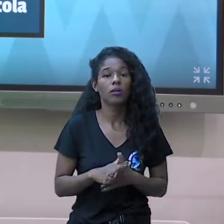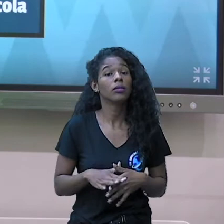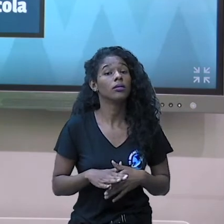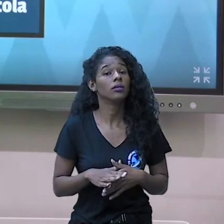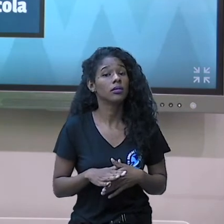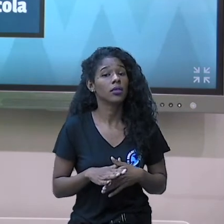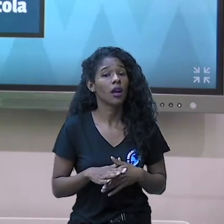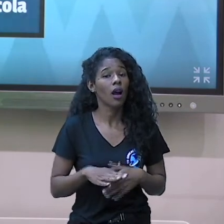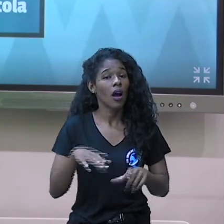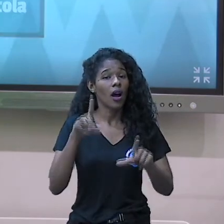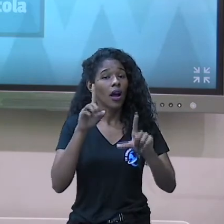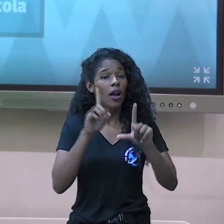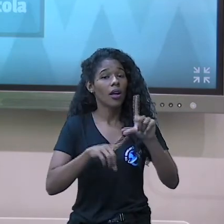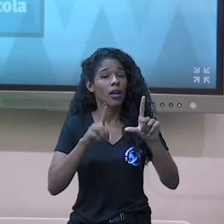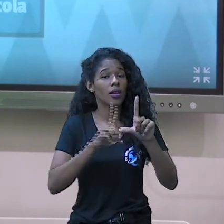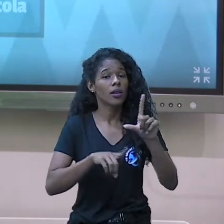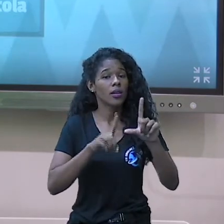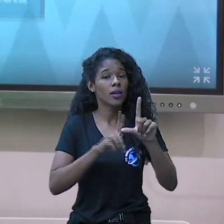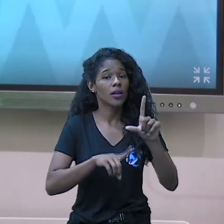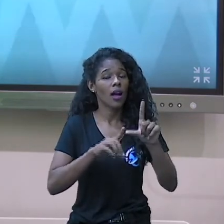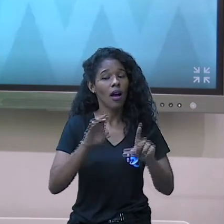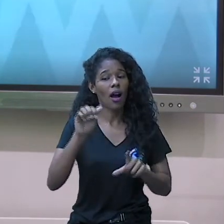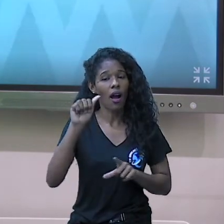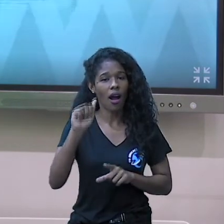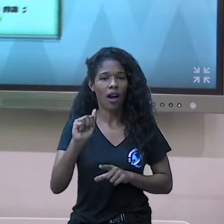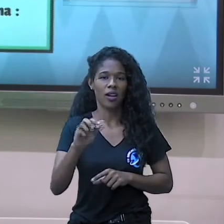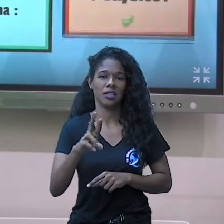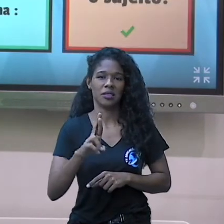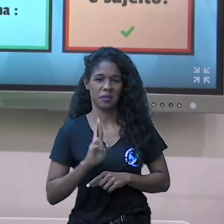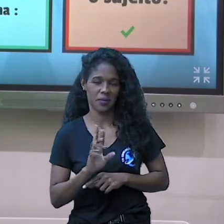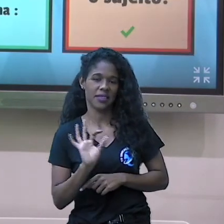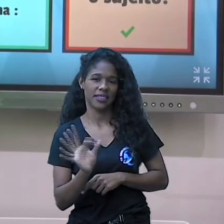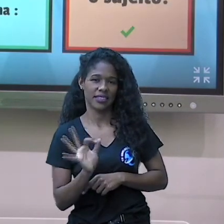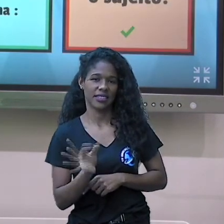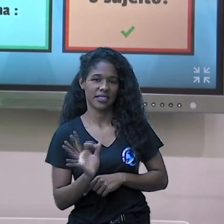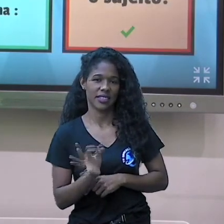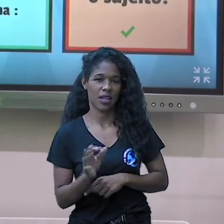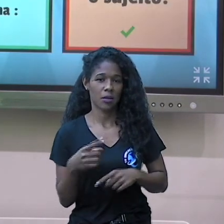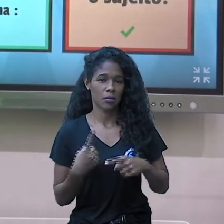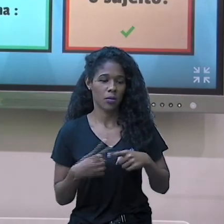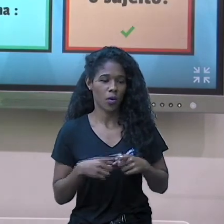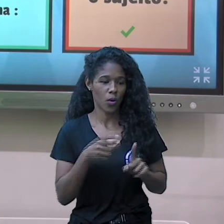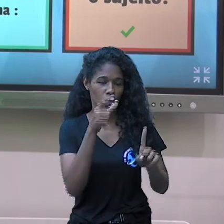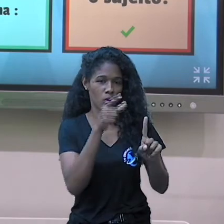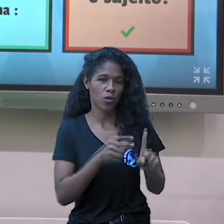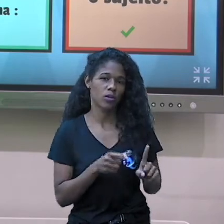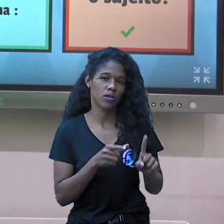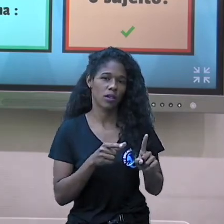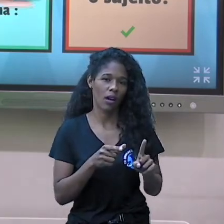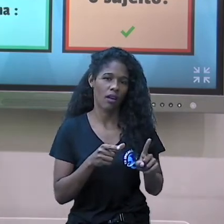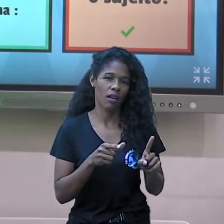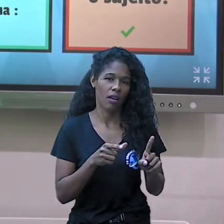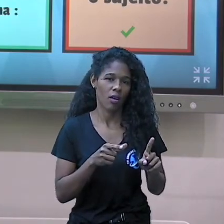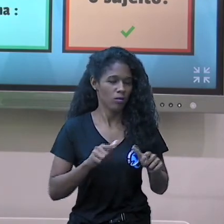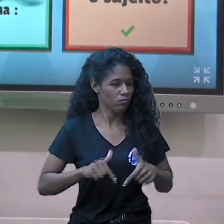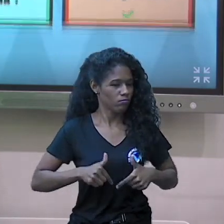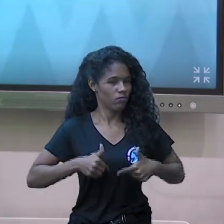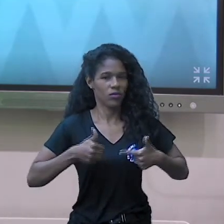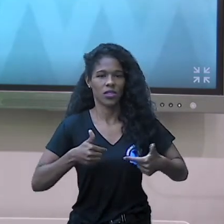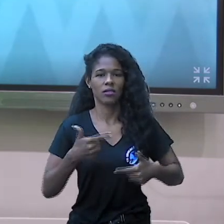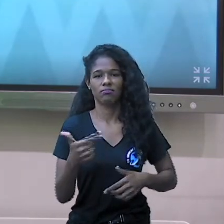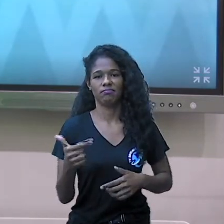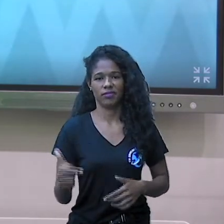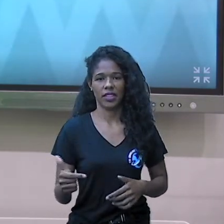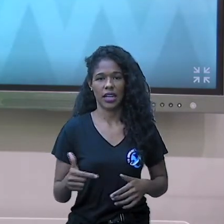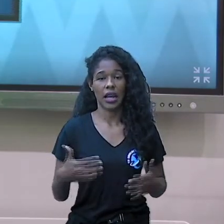bem. Essa foi fácil. Sujeito paciente. A gente falou sobre isso, hein? Vamos no quatro? Vamos